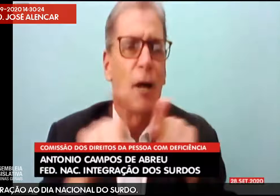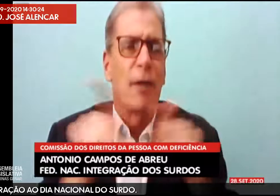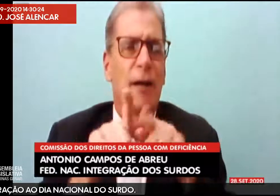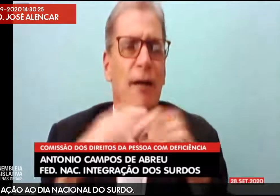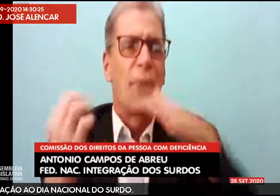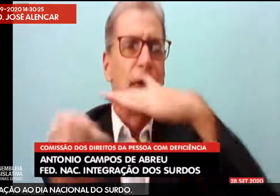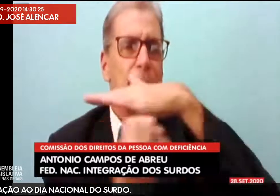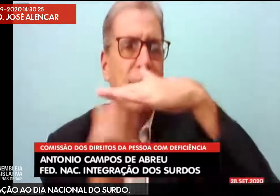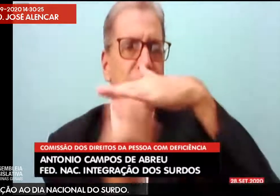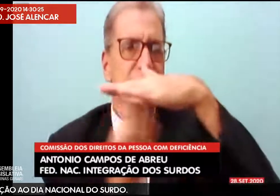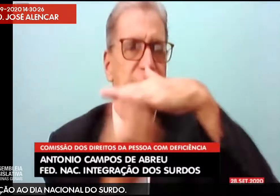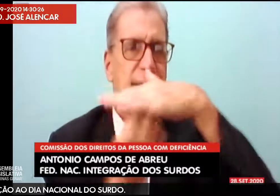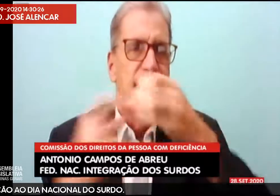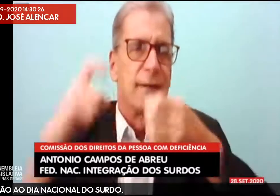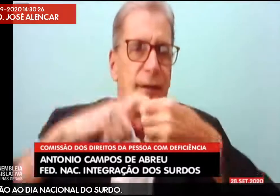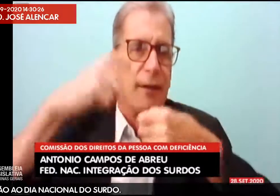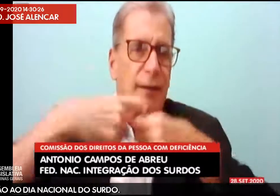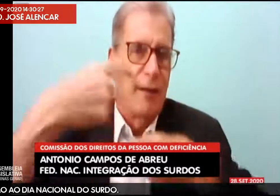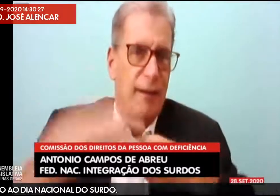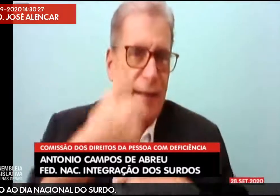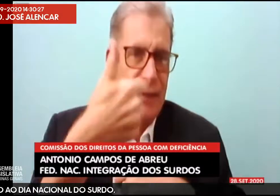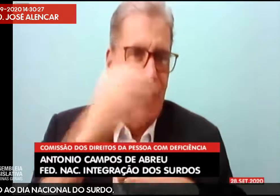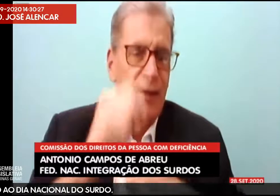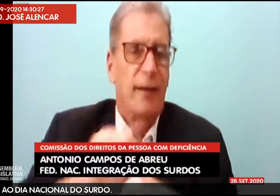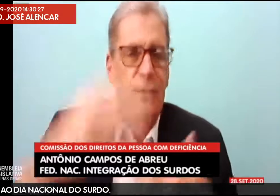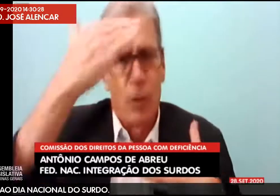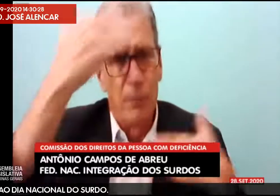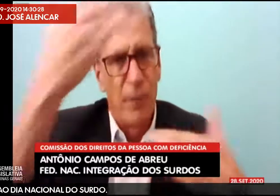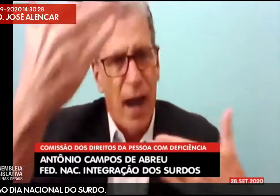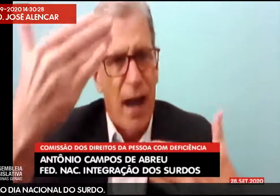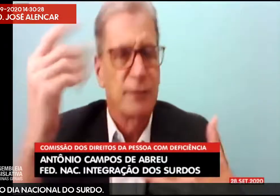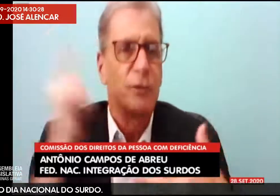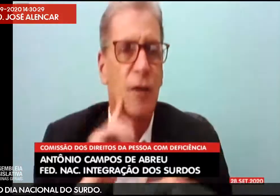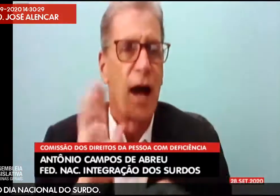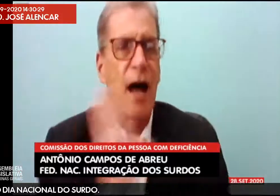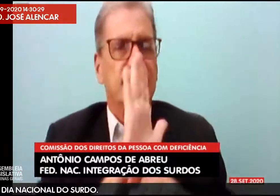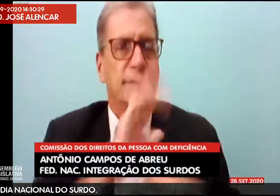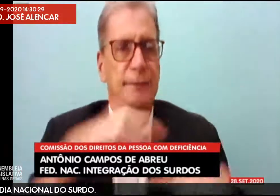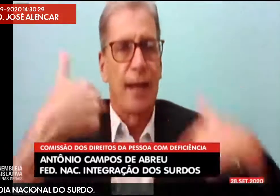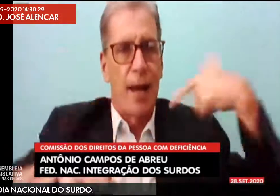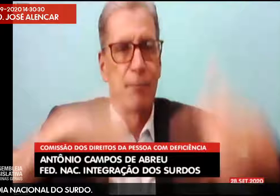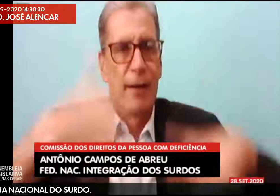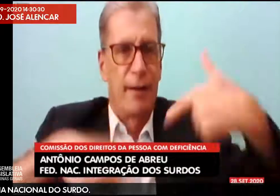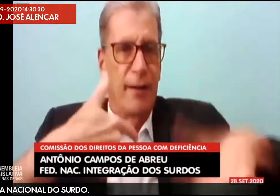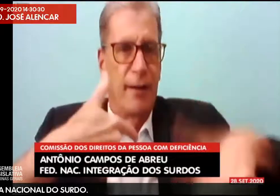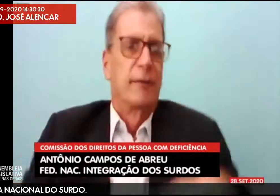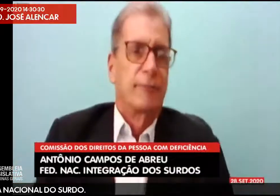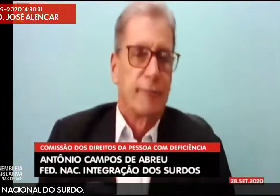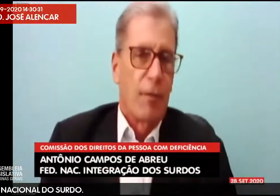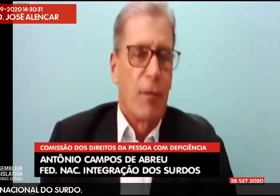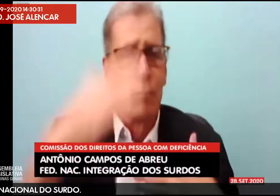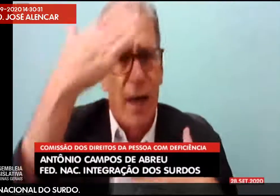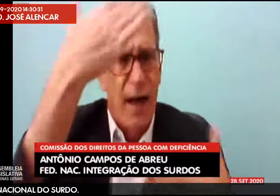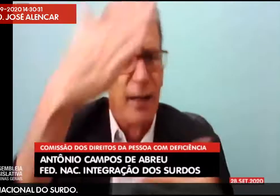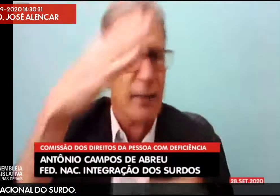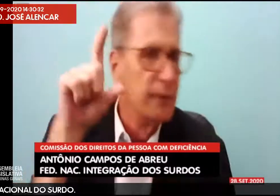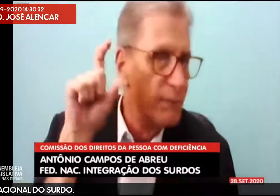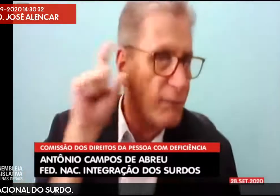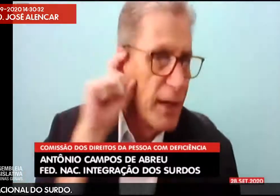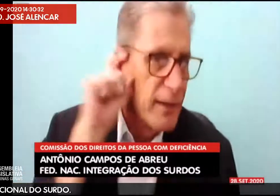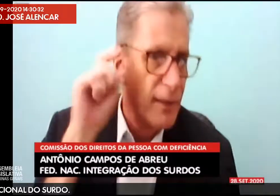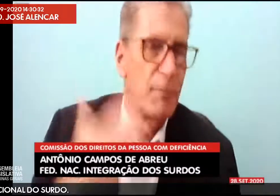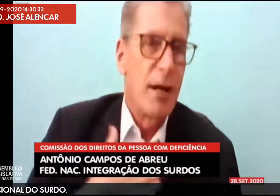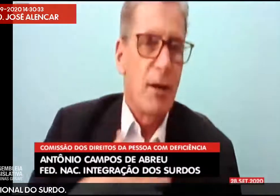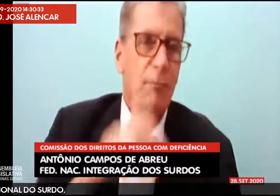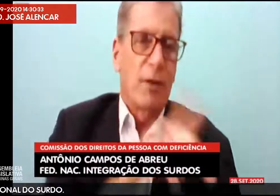Também cada convênio, cada empresa. Muito obrigado por esse apoio surdo por essa luta.